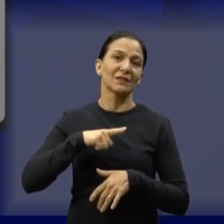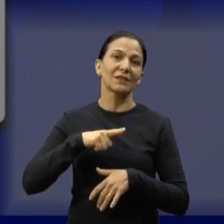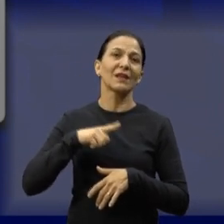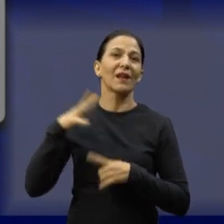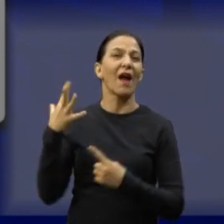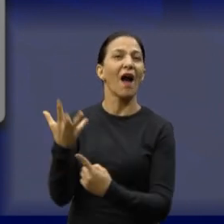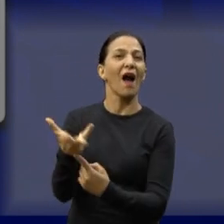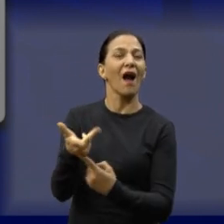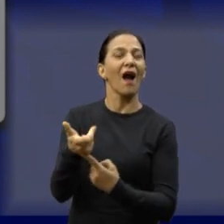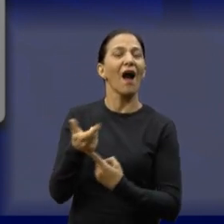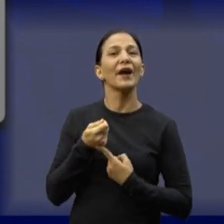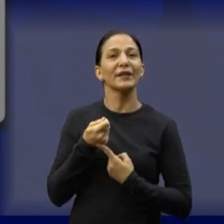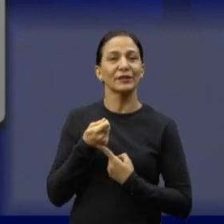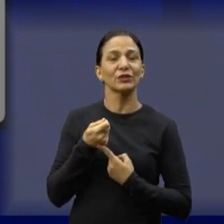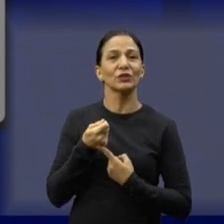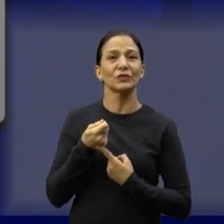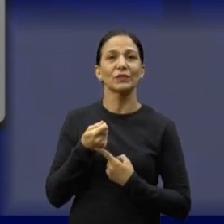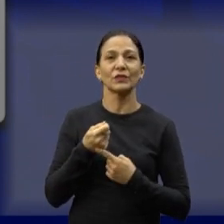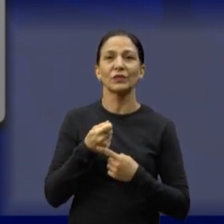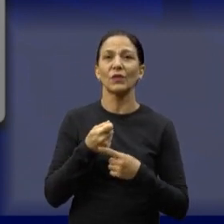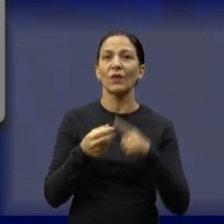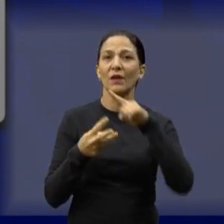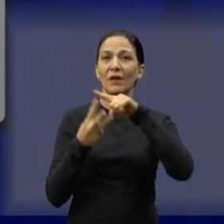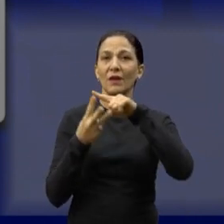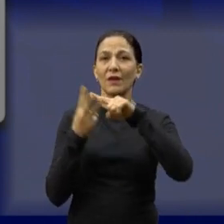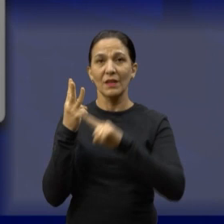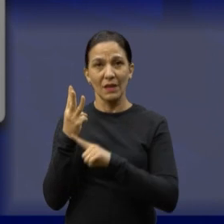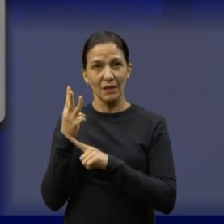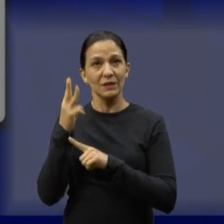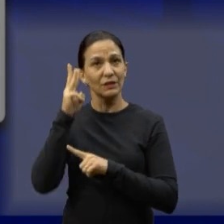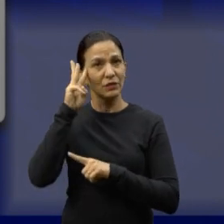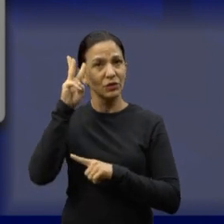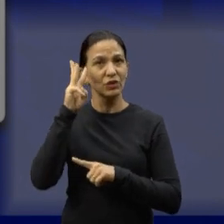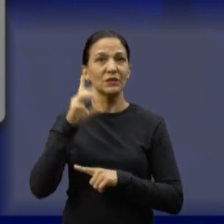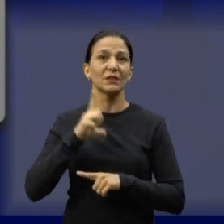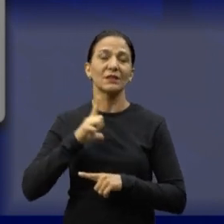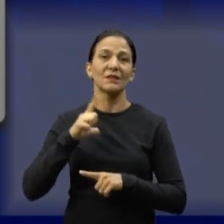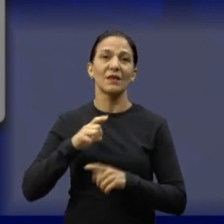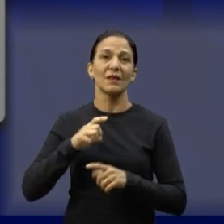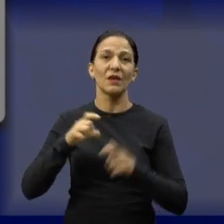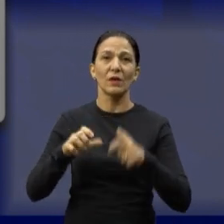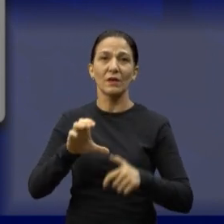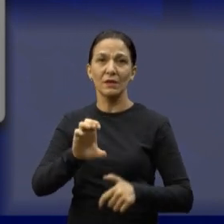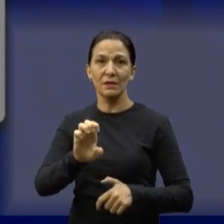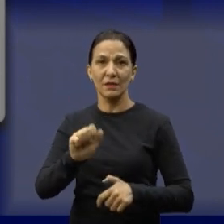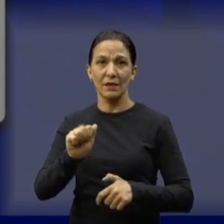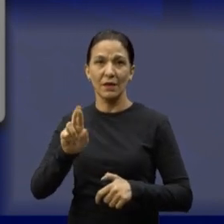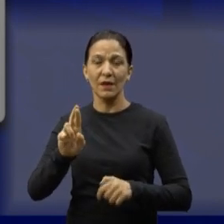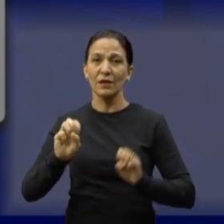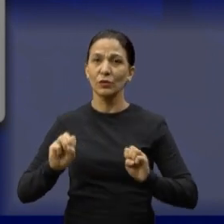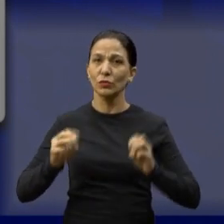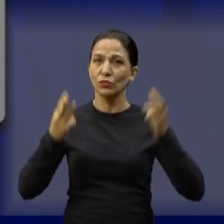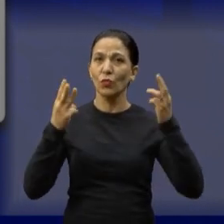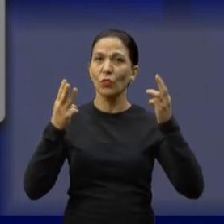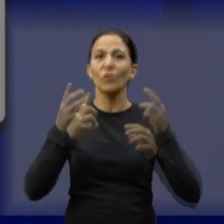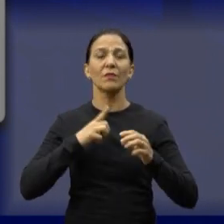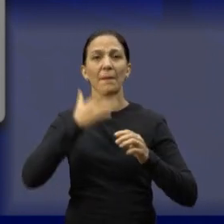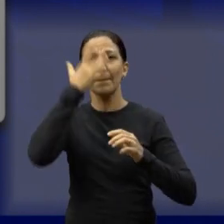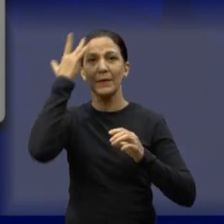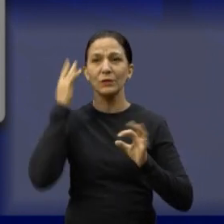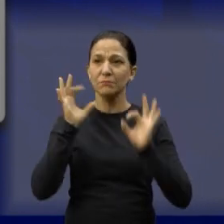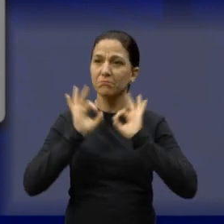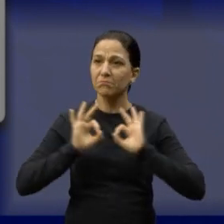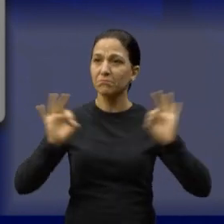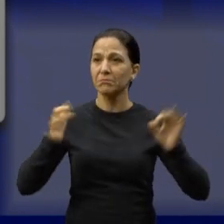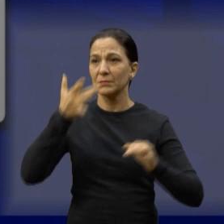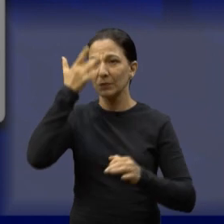Então, vamos ter três dias no SEAR, dia 18, 19 e 20, com shows, com essas pessoas fantásticas. Eu quero ressaltar, claro, o show